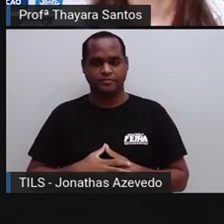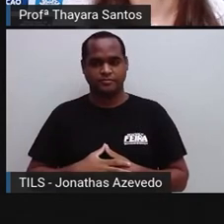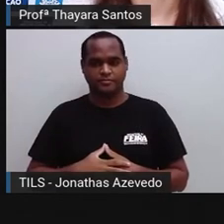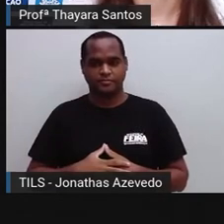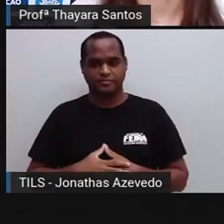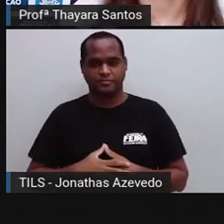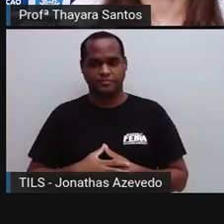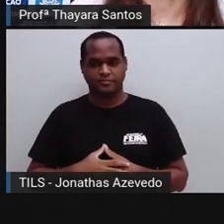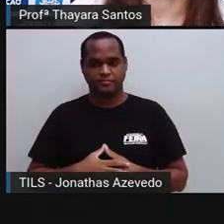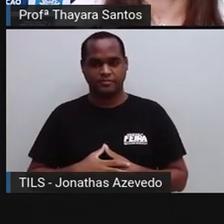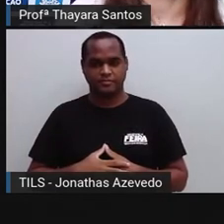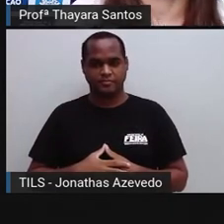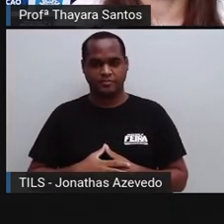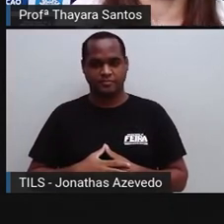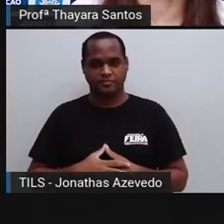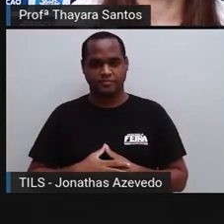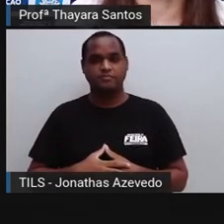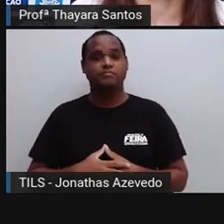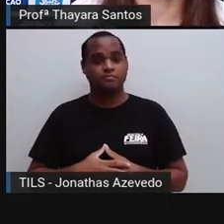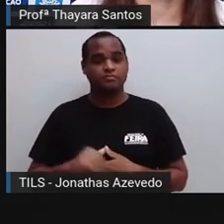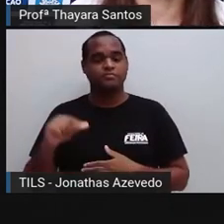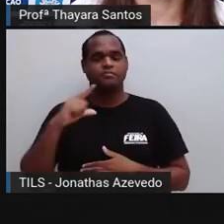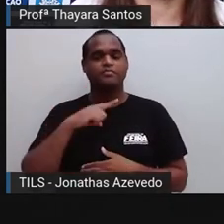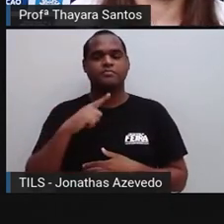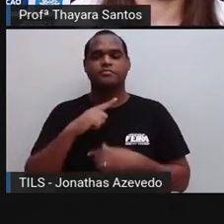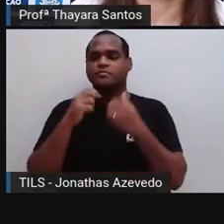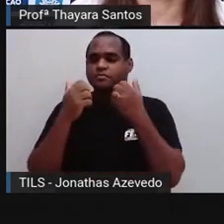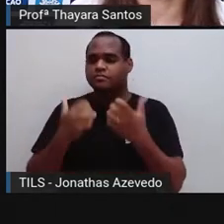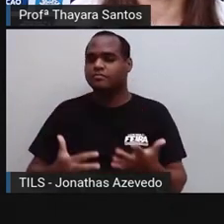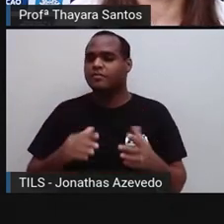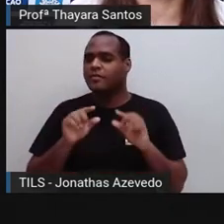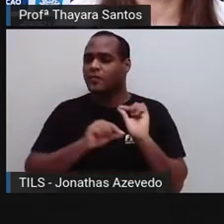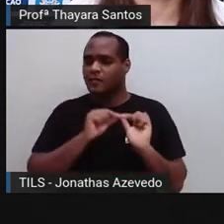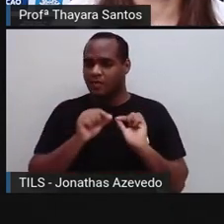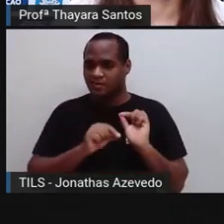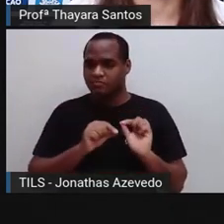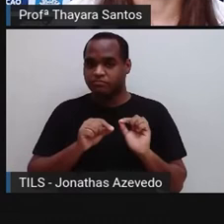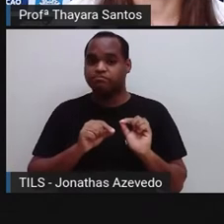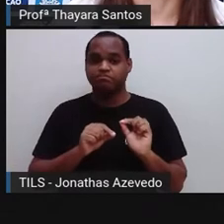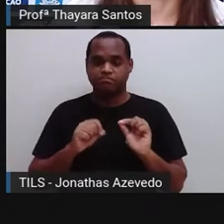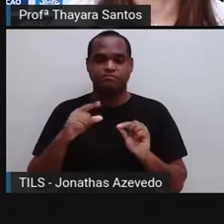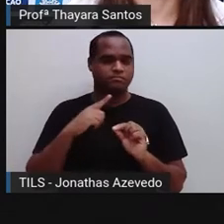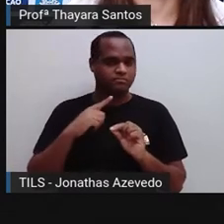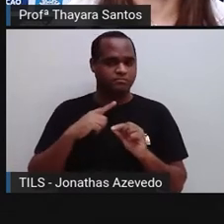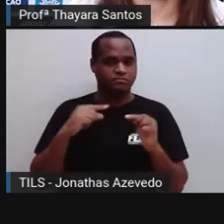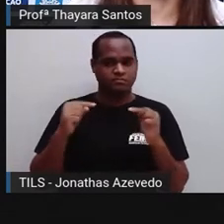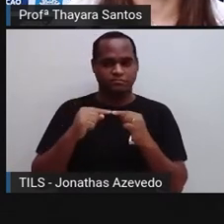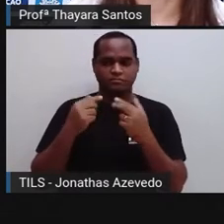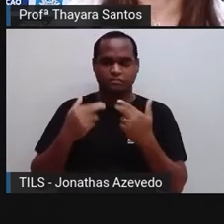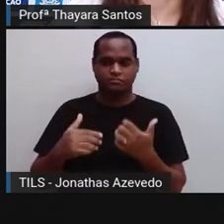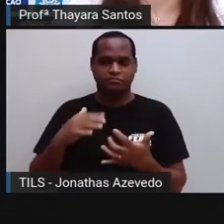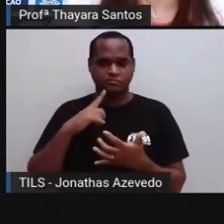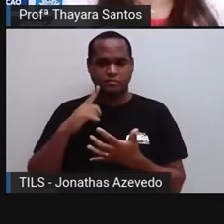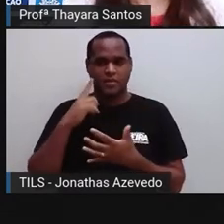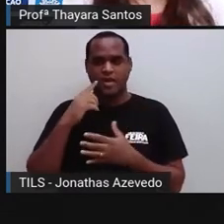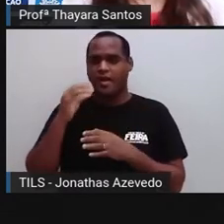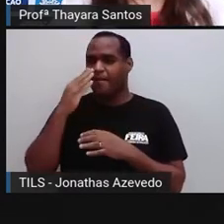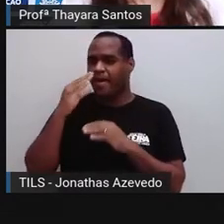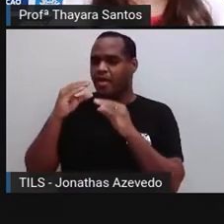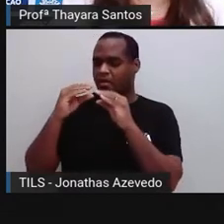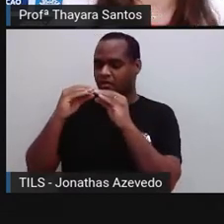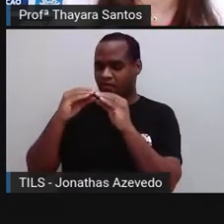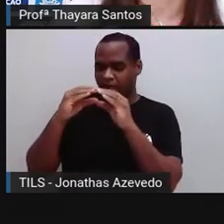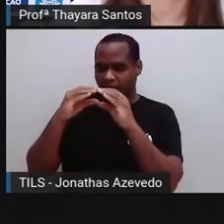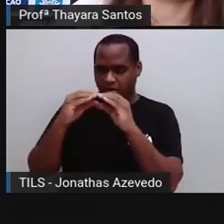A glândula pineal é essa glândulazinha aqui, gente. Ela tem um formato oval e vai estar localizada